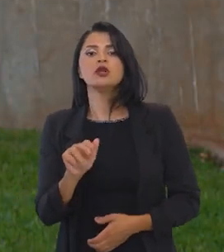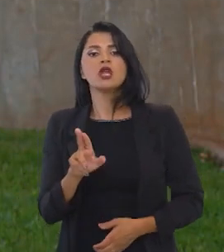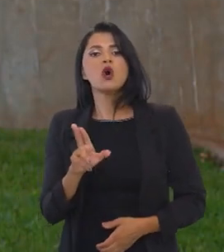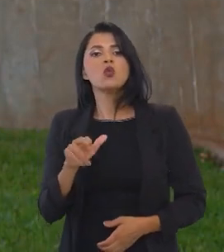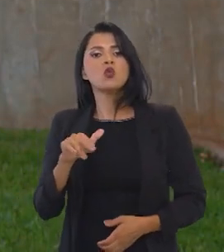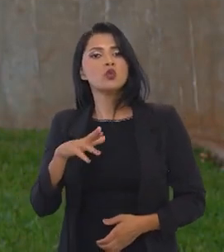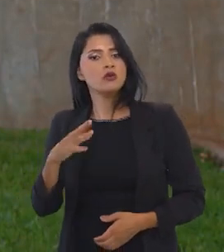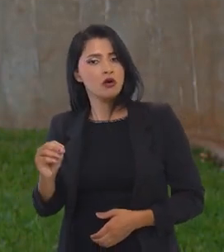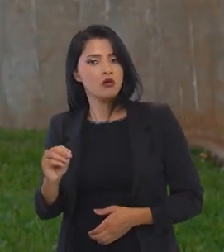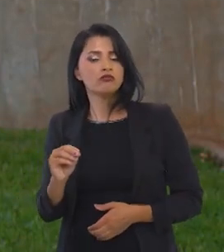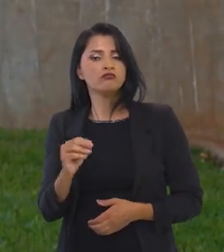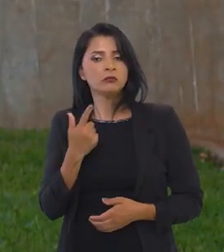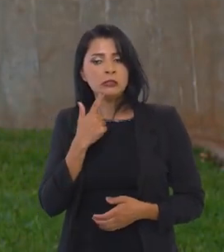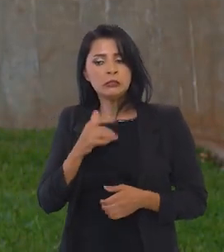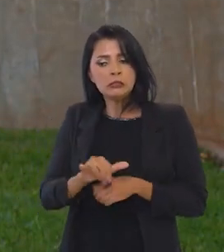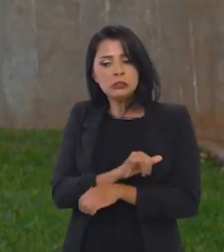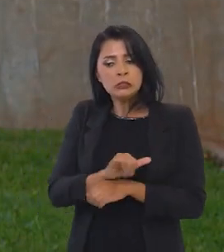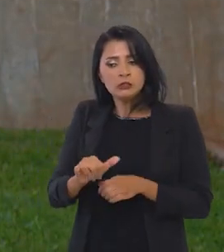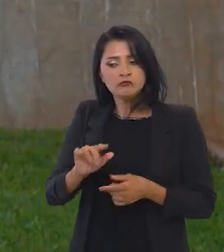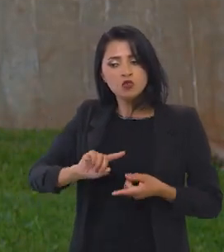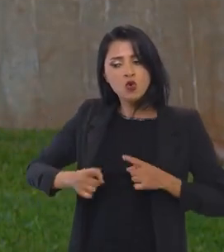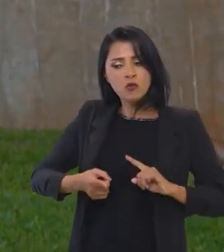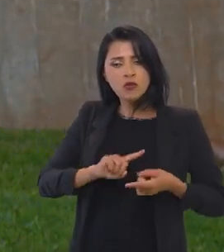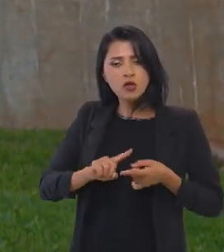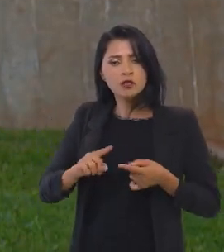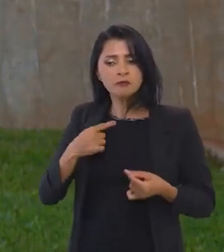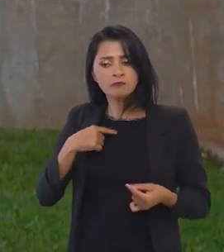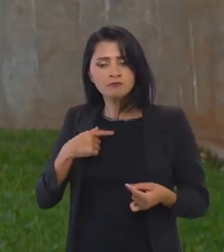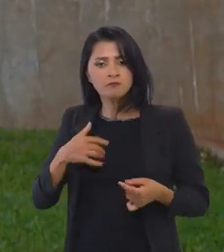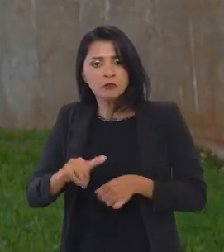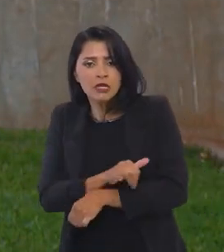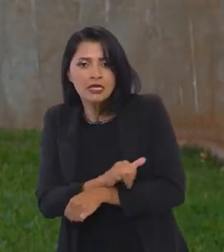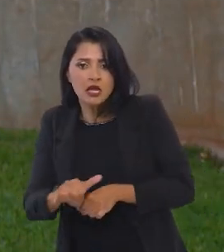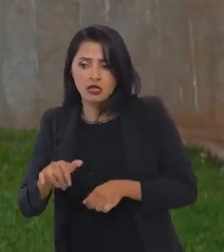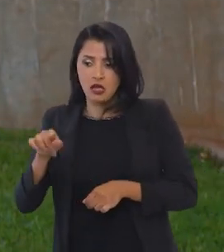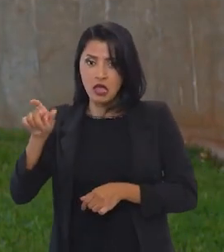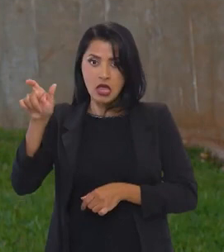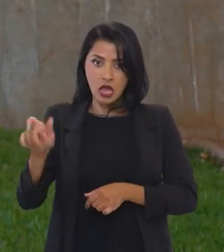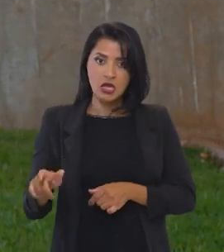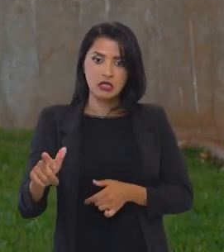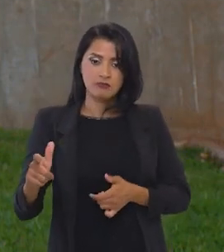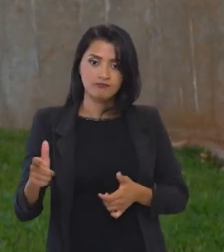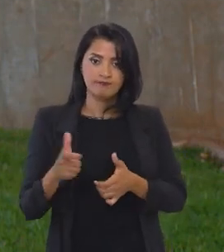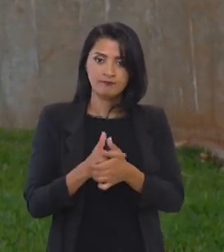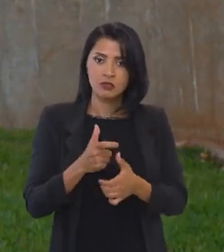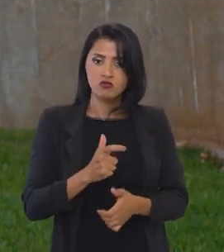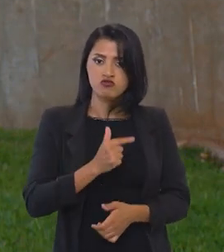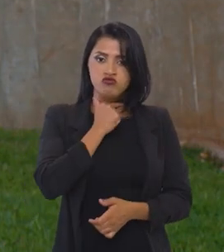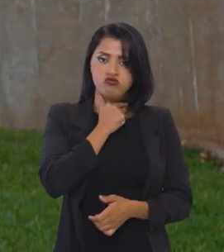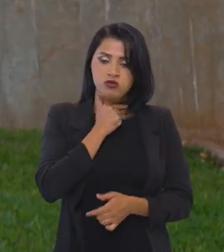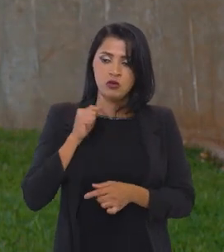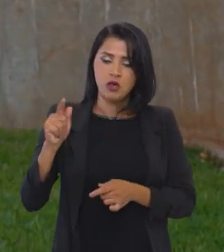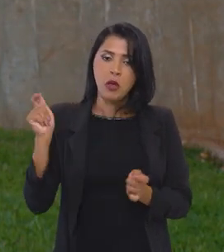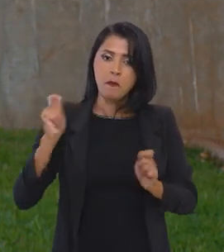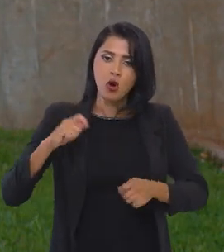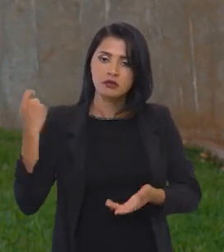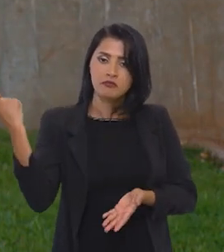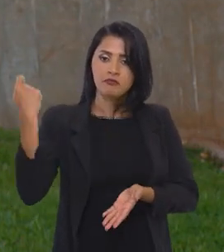e estabelece métodos de que esse contribuinte que está em débito possa